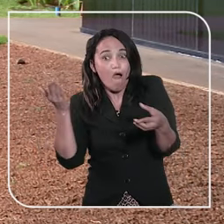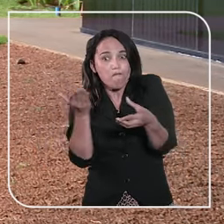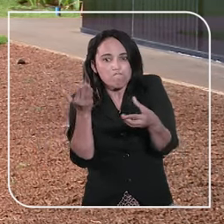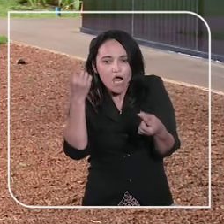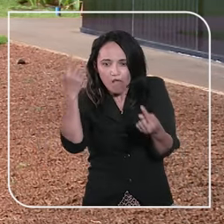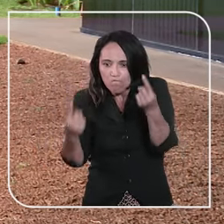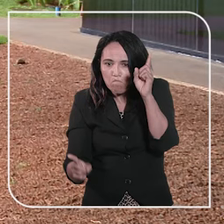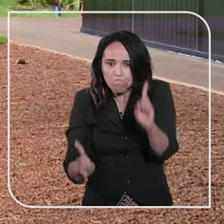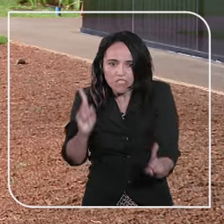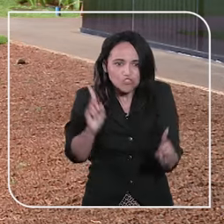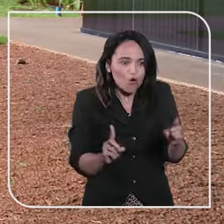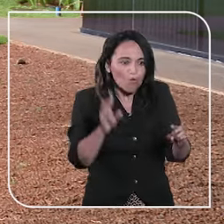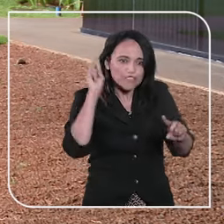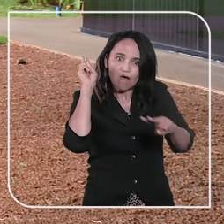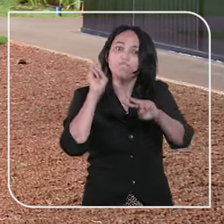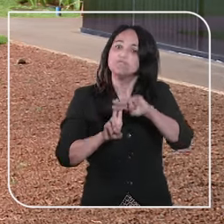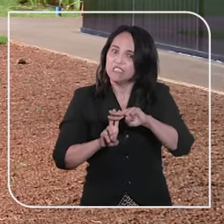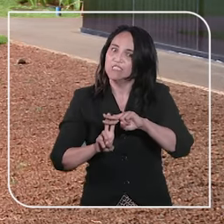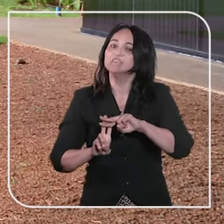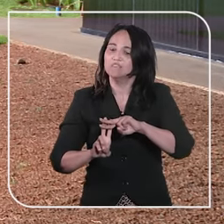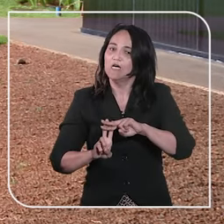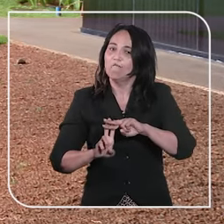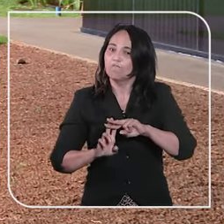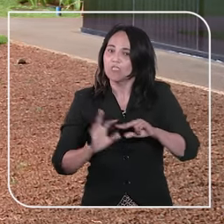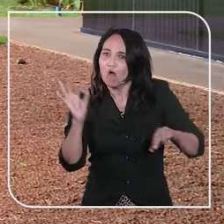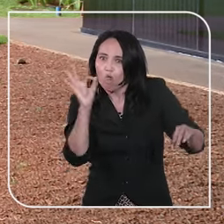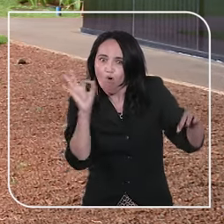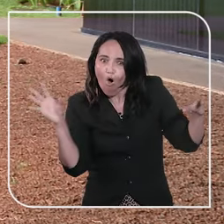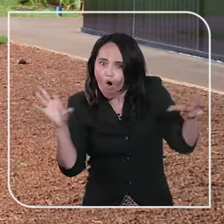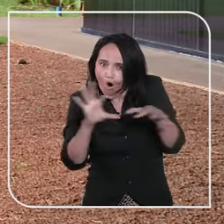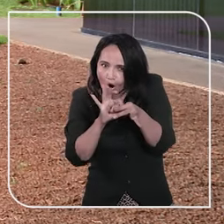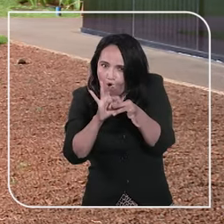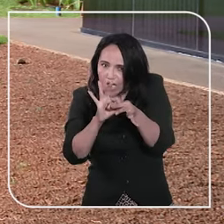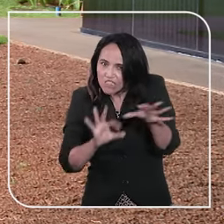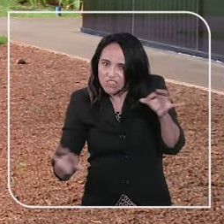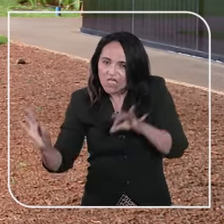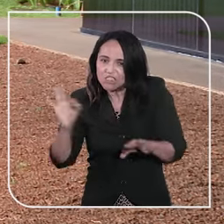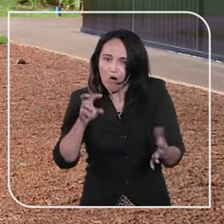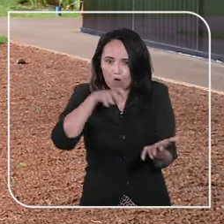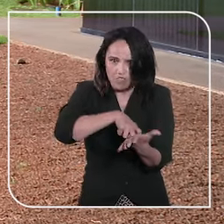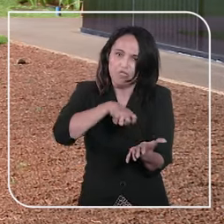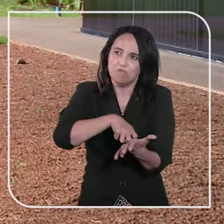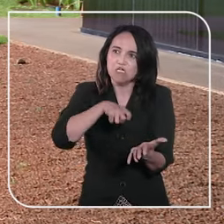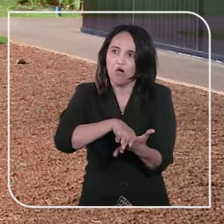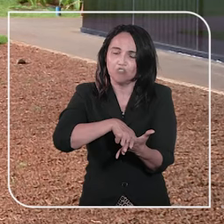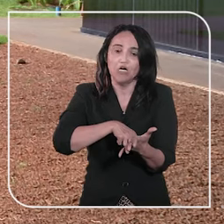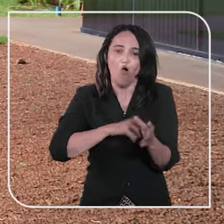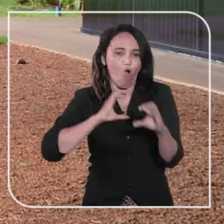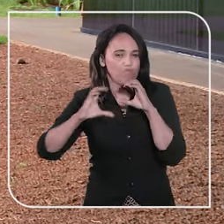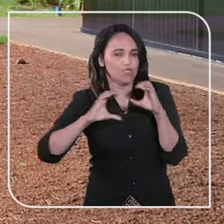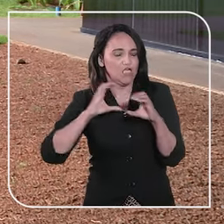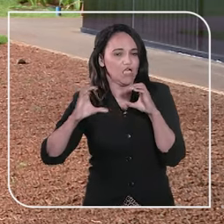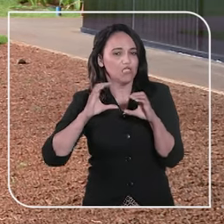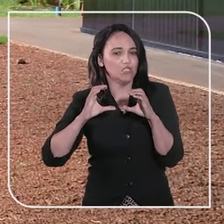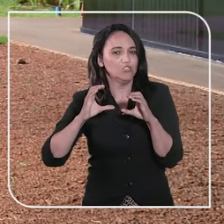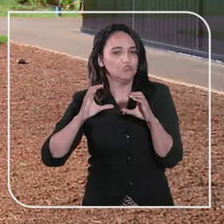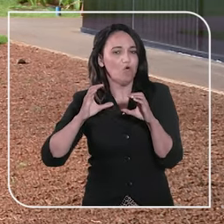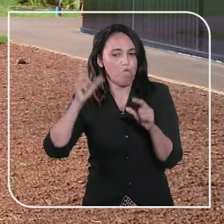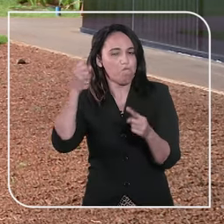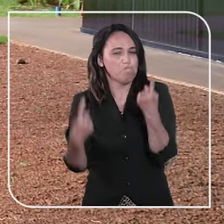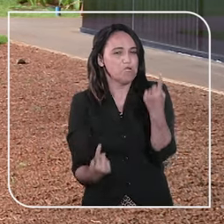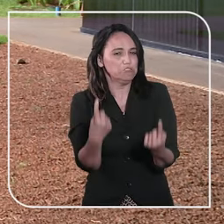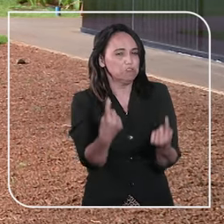que foram pagas com dinheiro da organização criminosa, além de se comunicar com detentos sem estar habilitado nos processos.